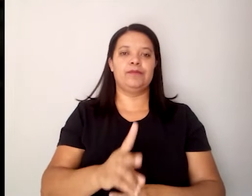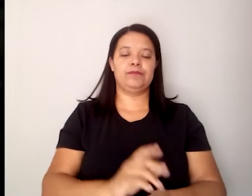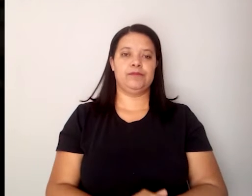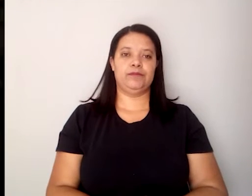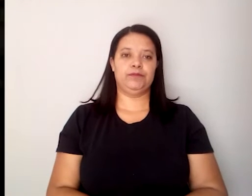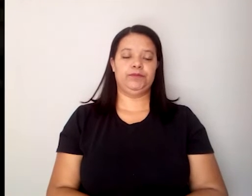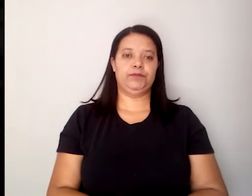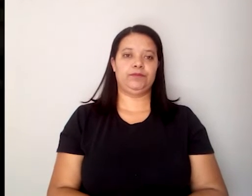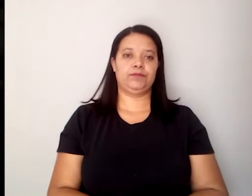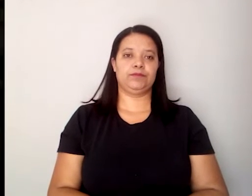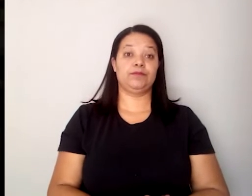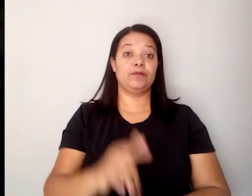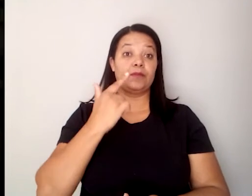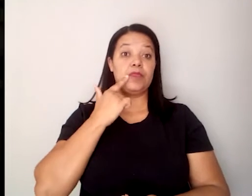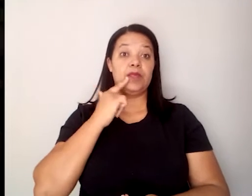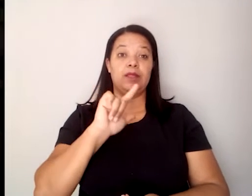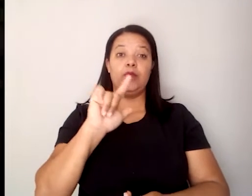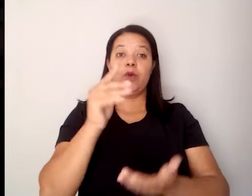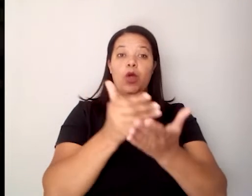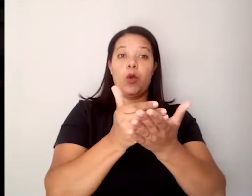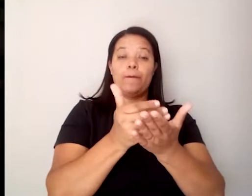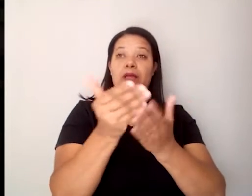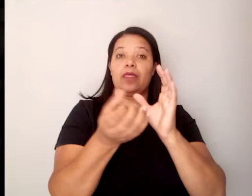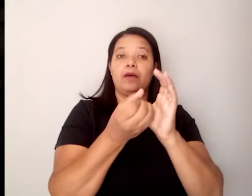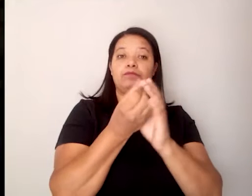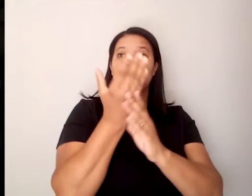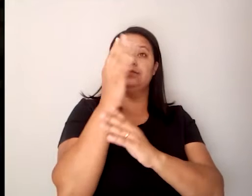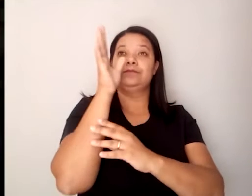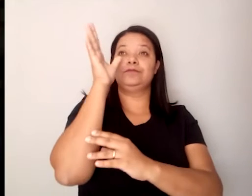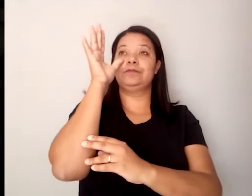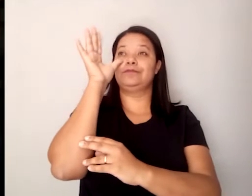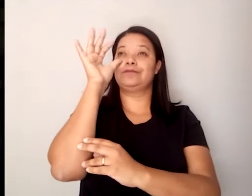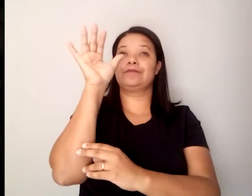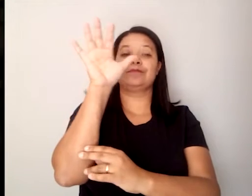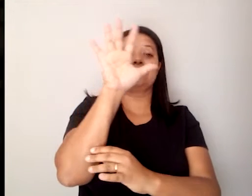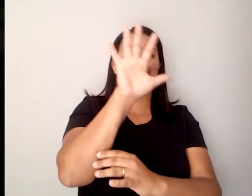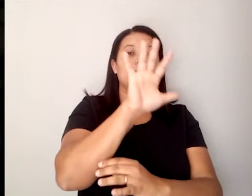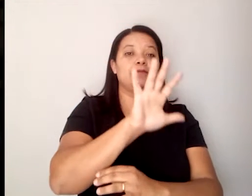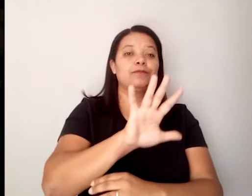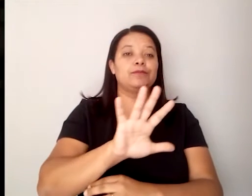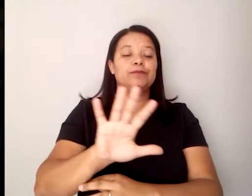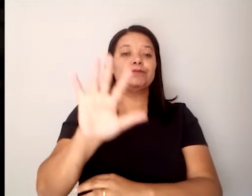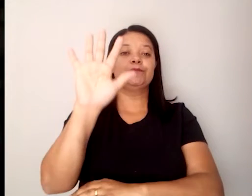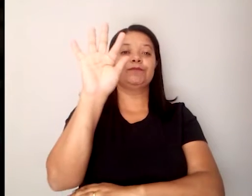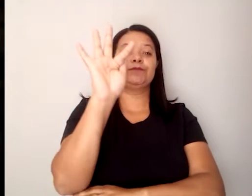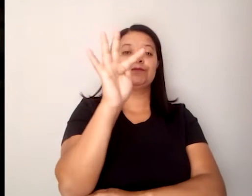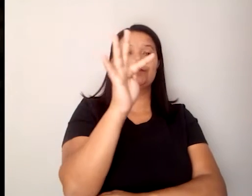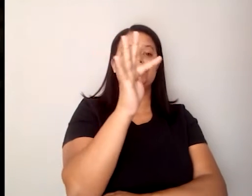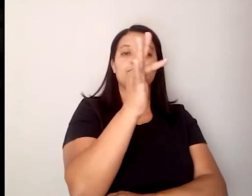Uma língua nasce numa paisagem, num bioma, numa terra.